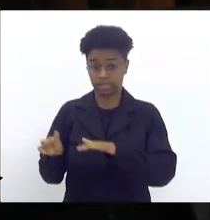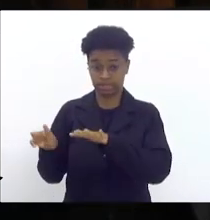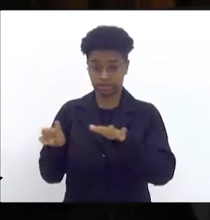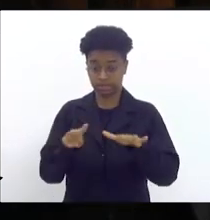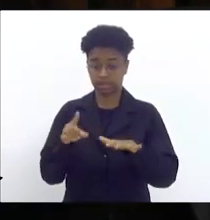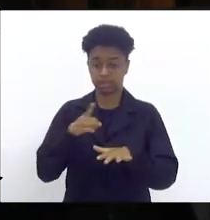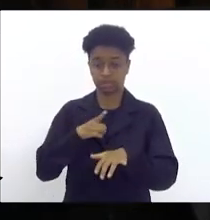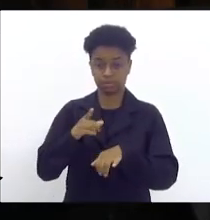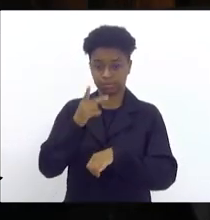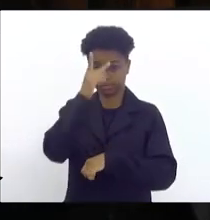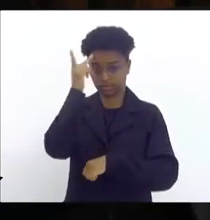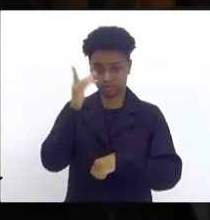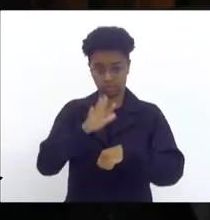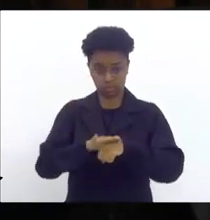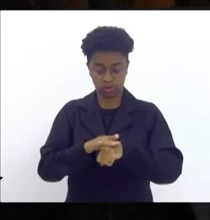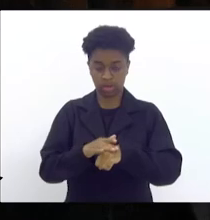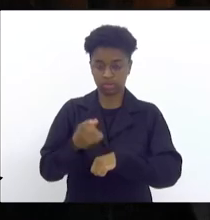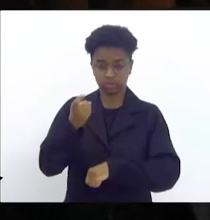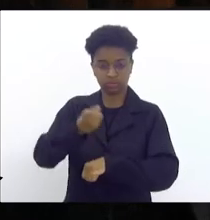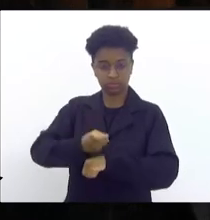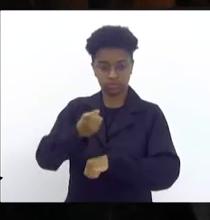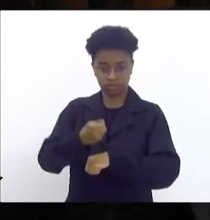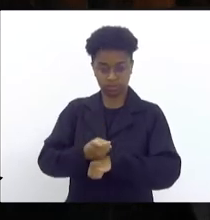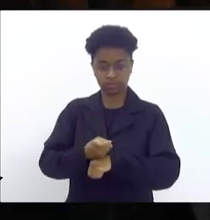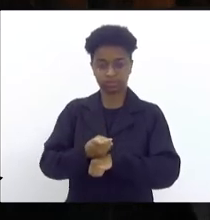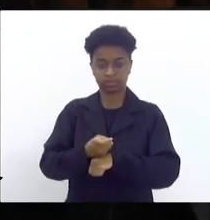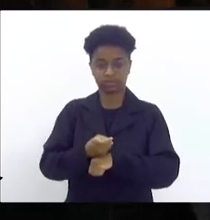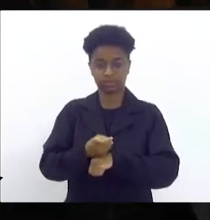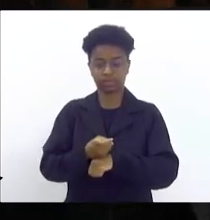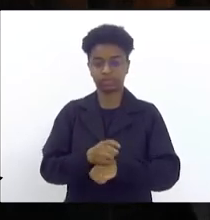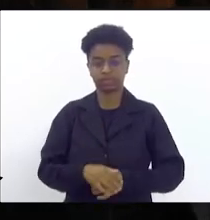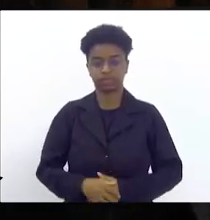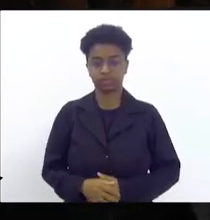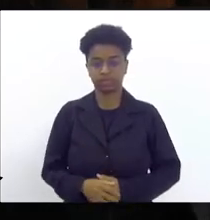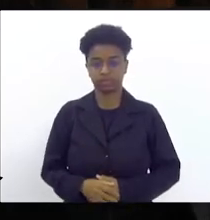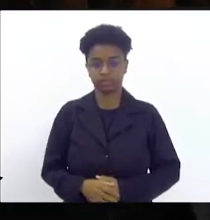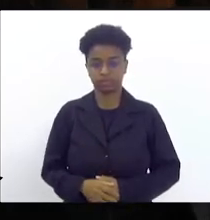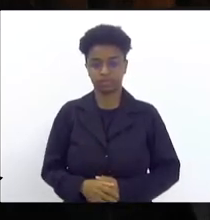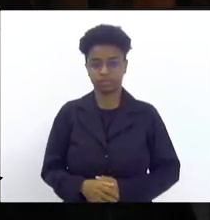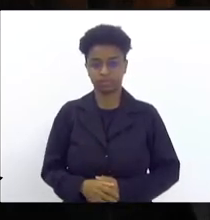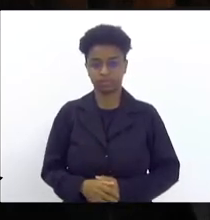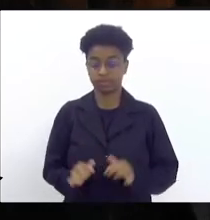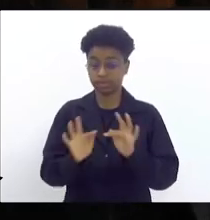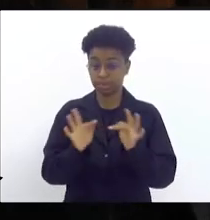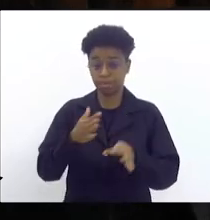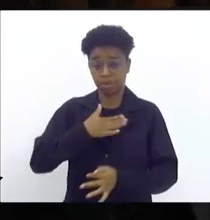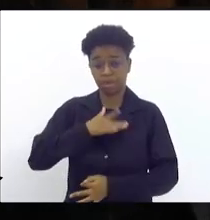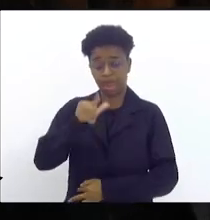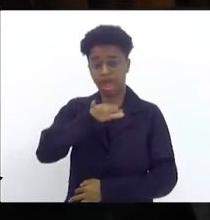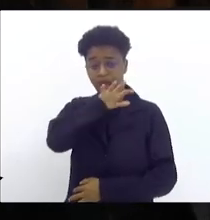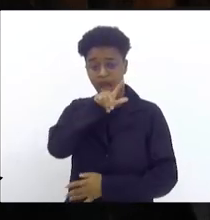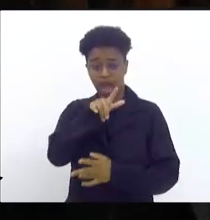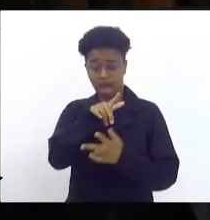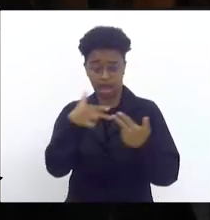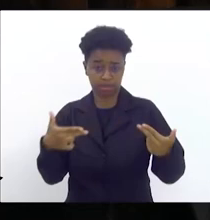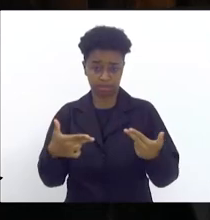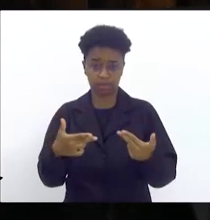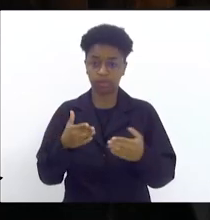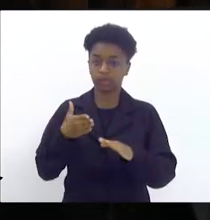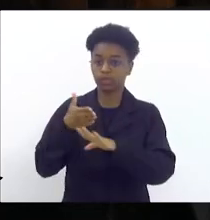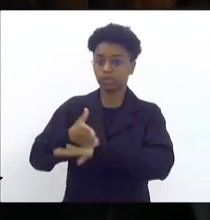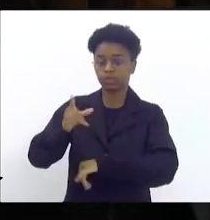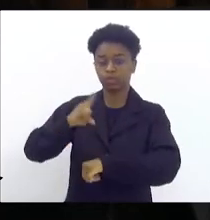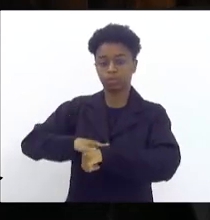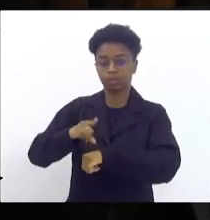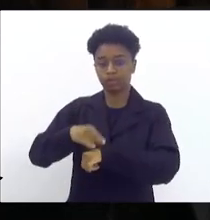um idiota, um retardado, ele simplesmente, para mim, um animal, ele entrou no banheiro feminino e